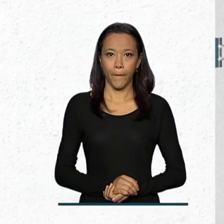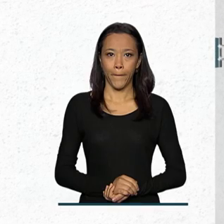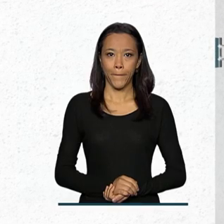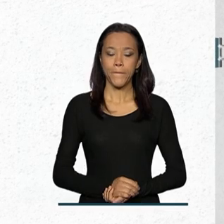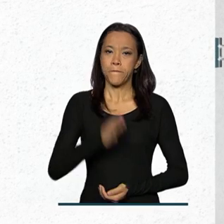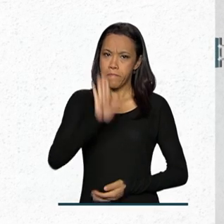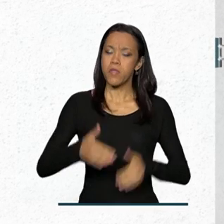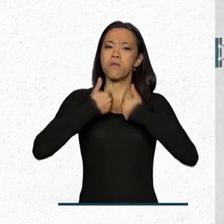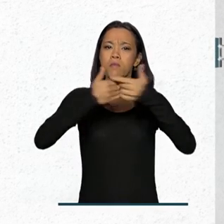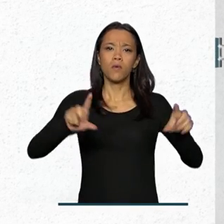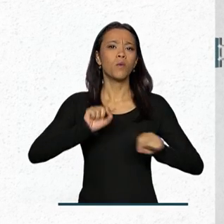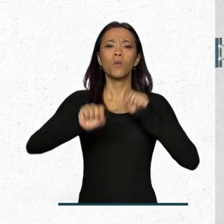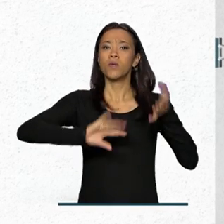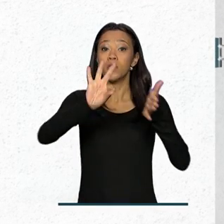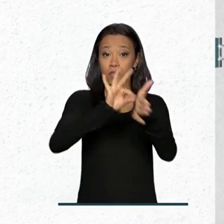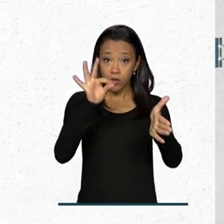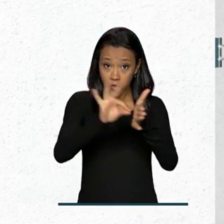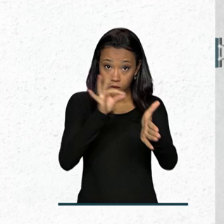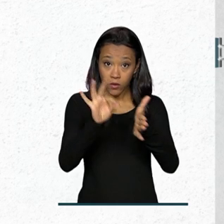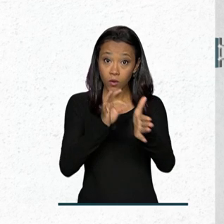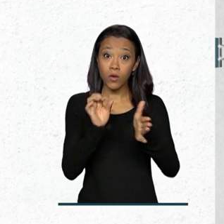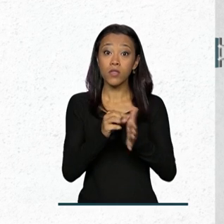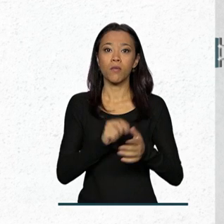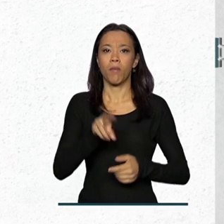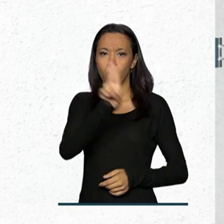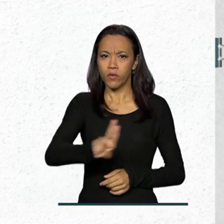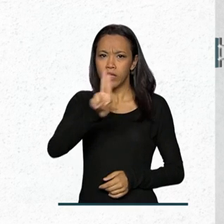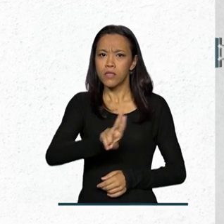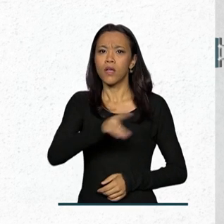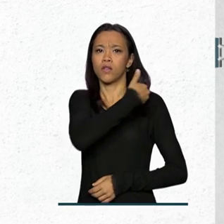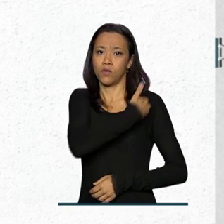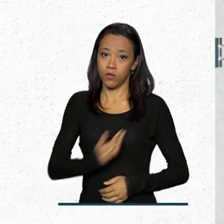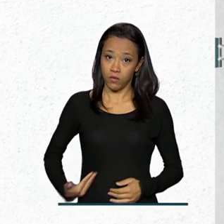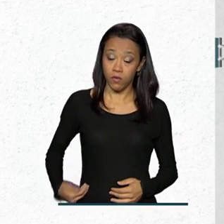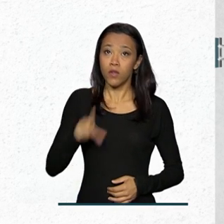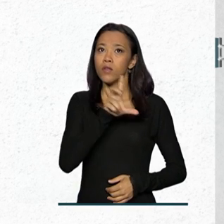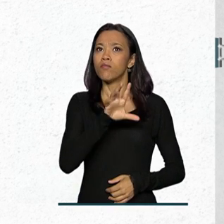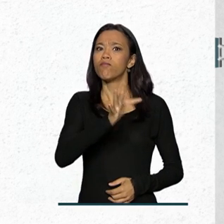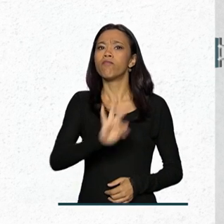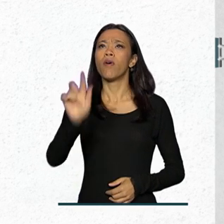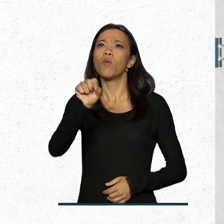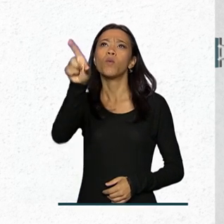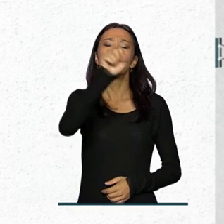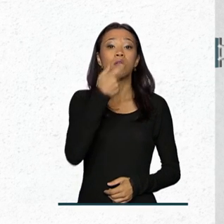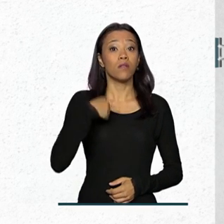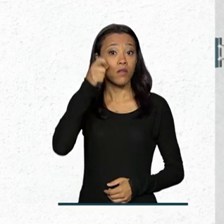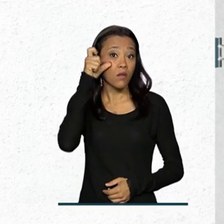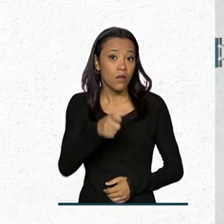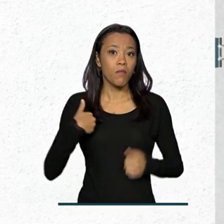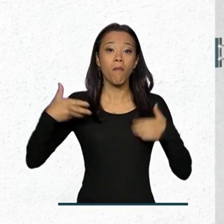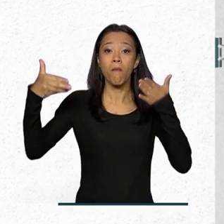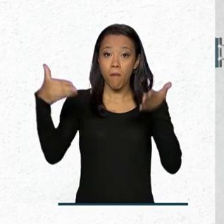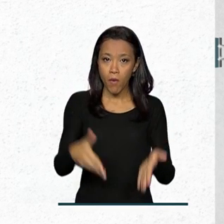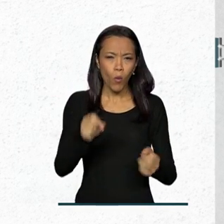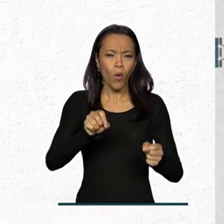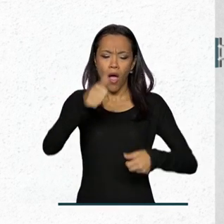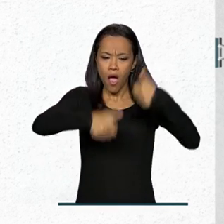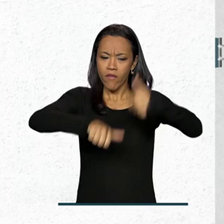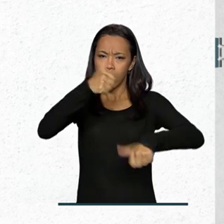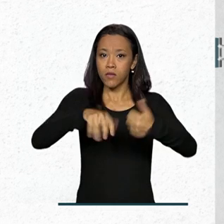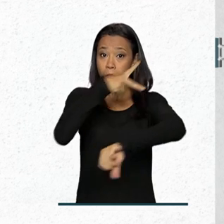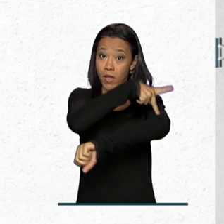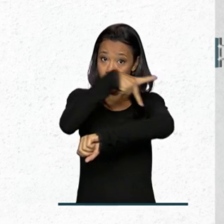Estão abertas as inscrições para as instituições públicas de educação superior interessadas em participar da avaliação